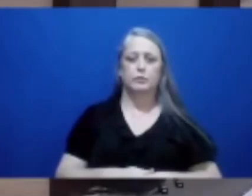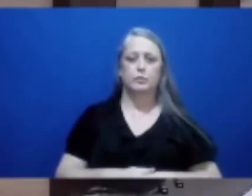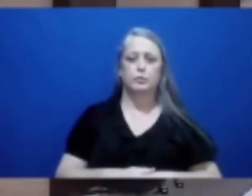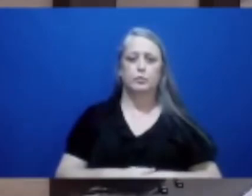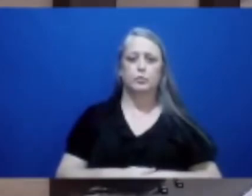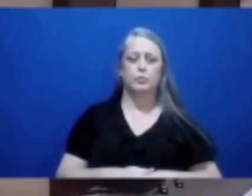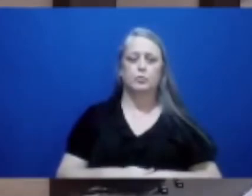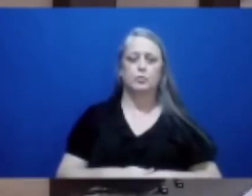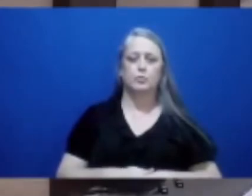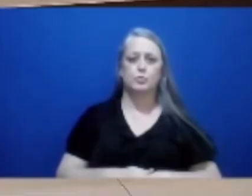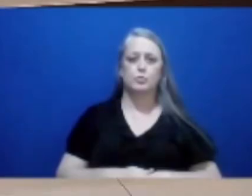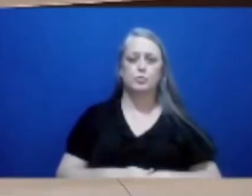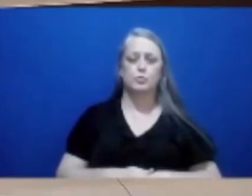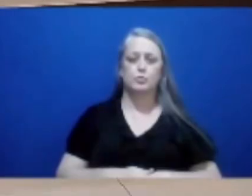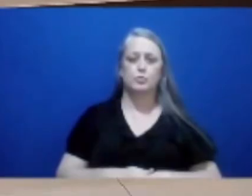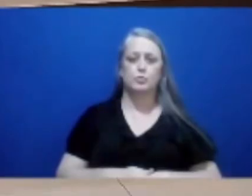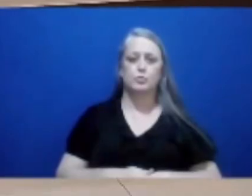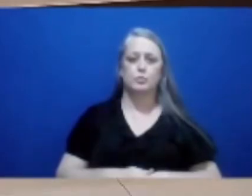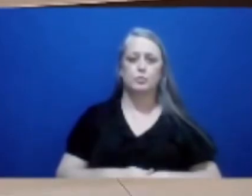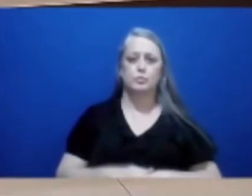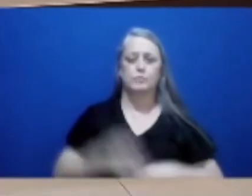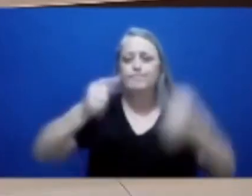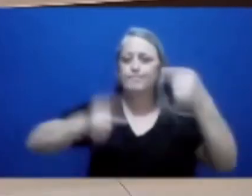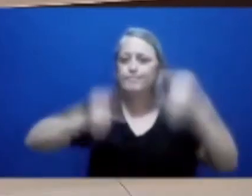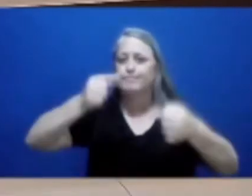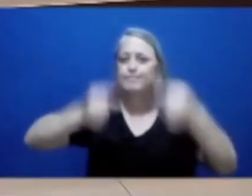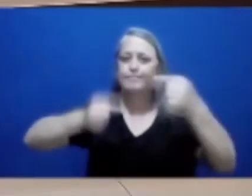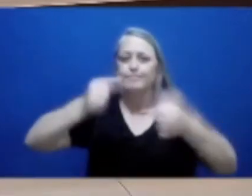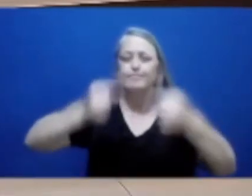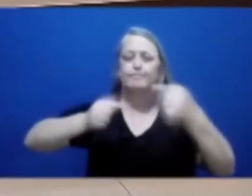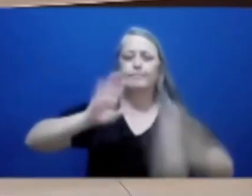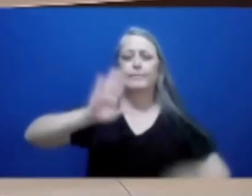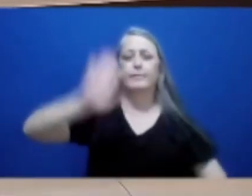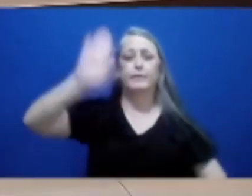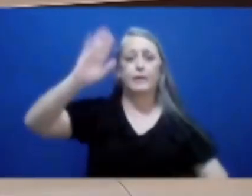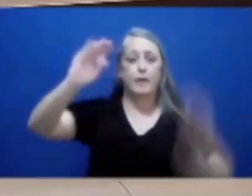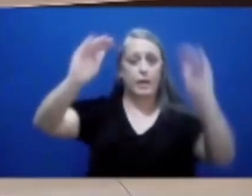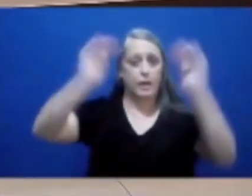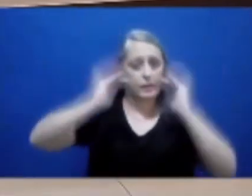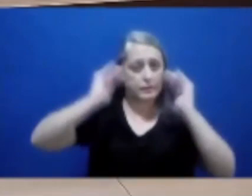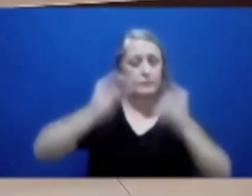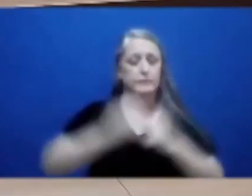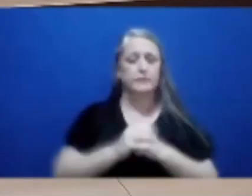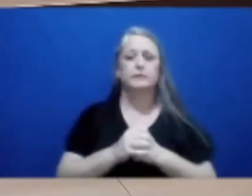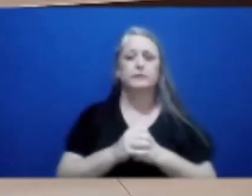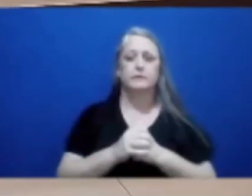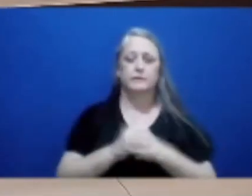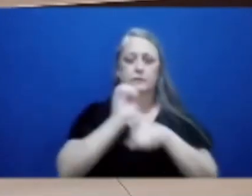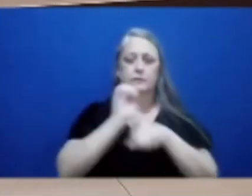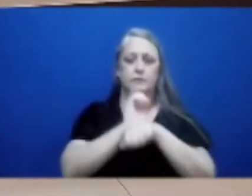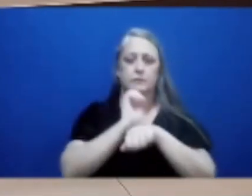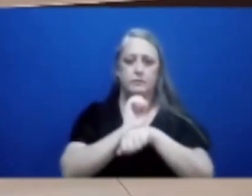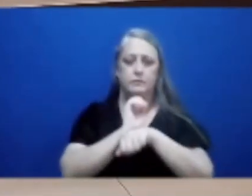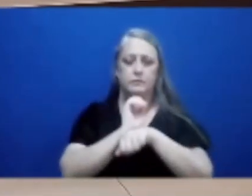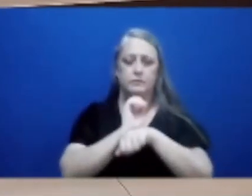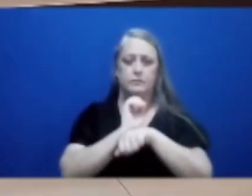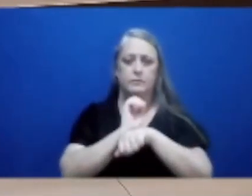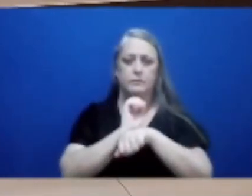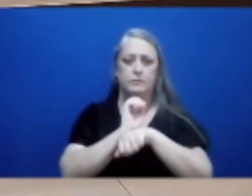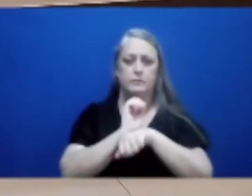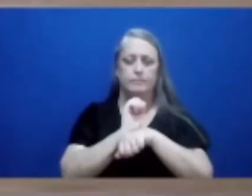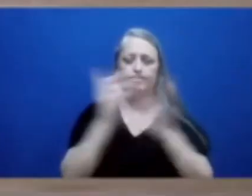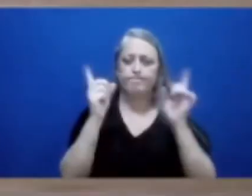até aqui dentro tem que o português. ordem é minha, vereador. Dá para respeitar? Vereador Anderson, eu já libero a questão de ordem sua. É muito difícil respeitar?